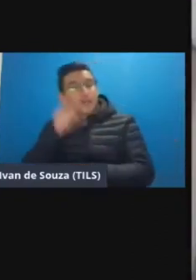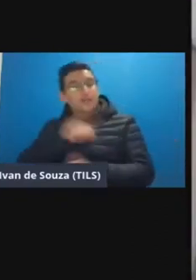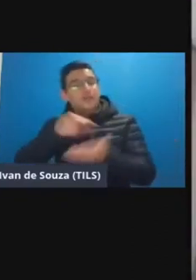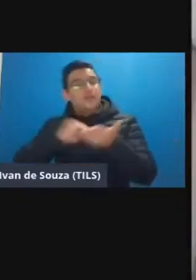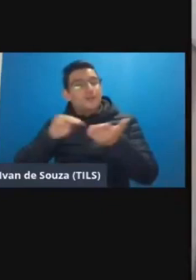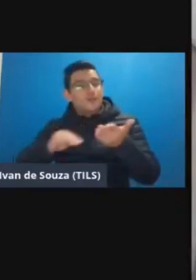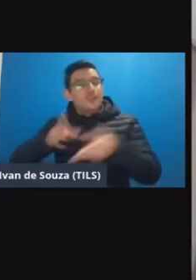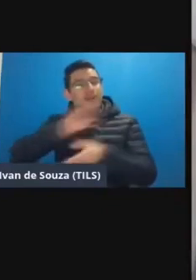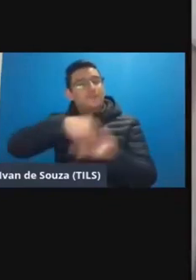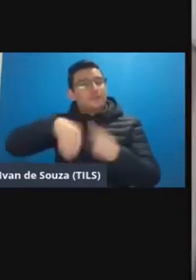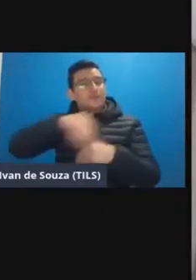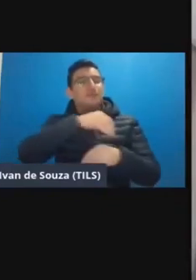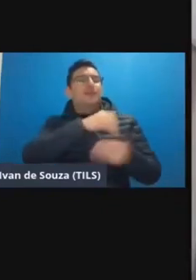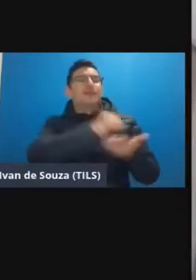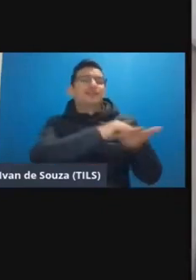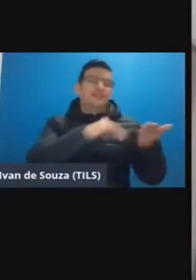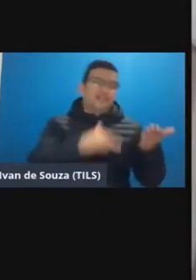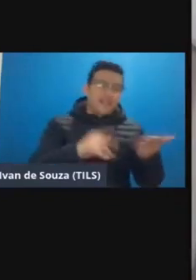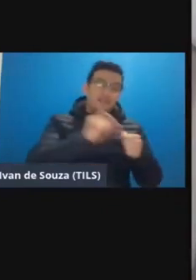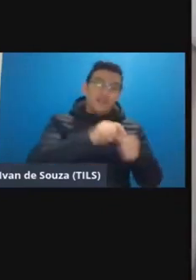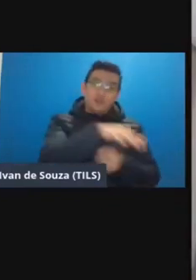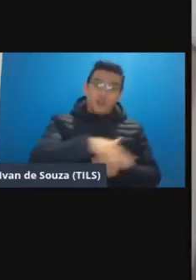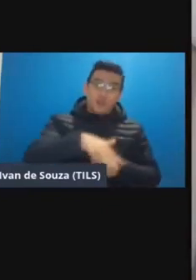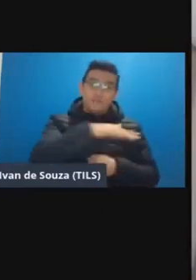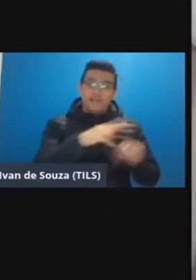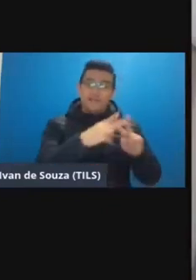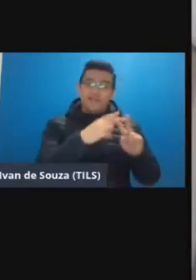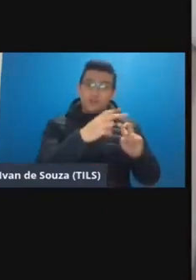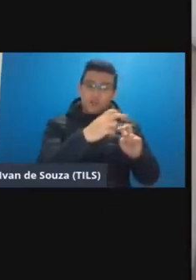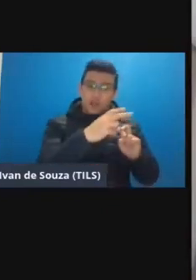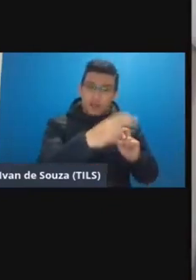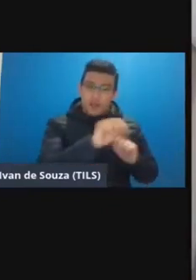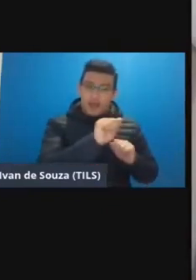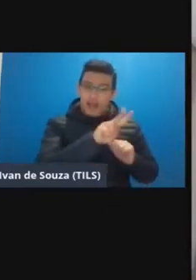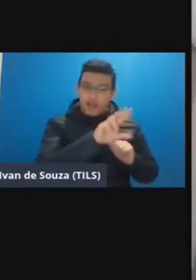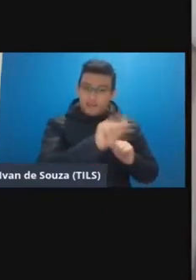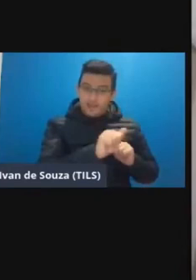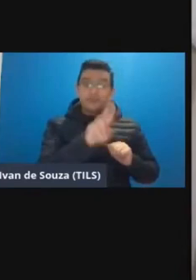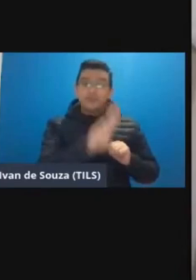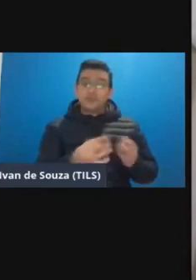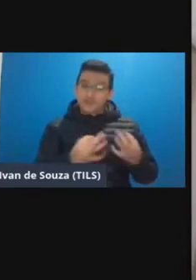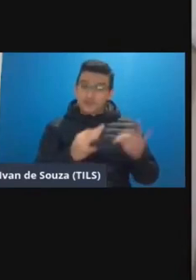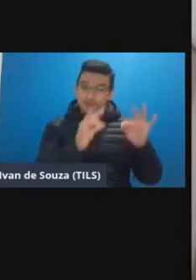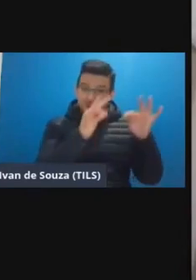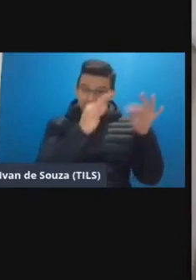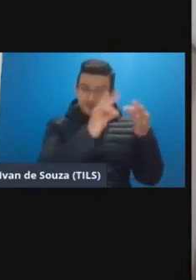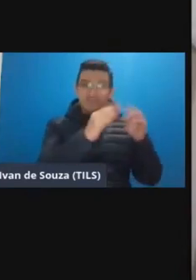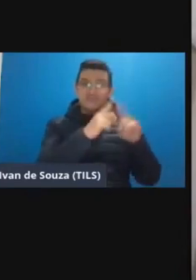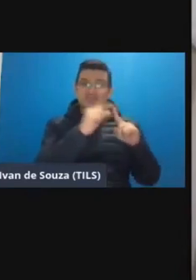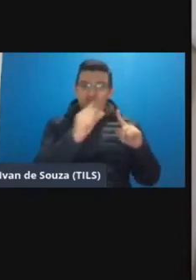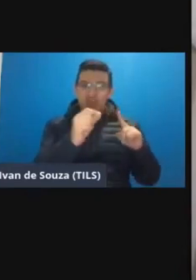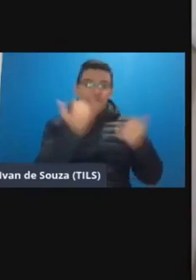mesclem atividades realizadas em um ambiente virtual de aprendizagem via tecnologias digitais de informação